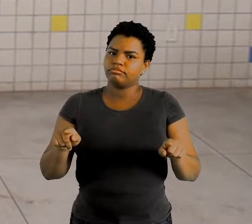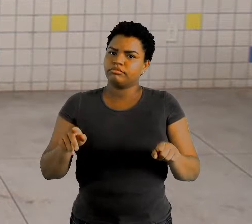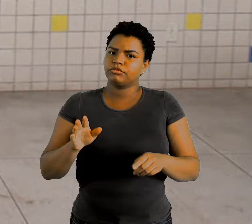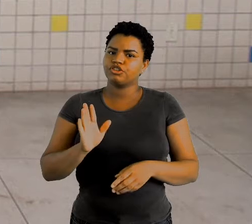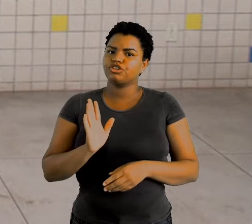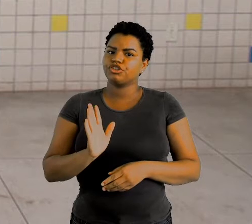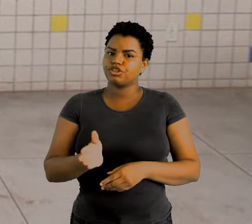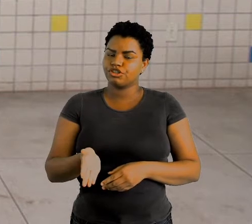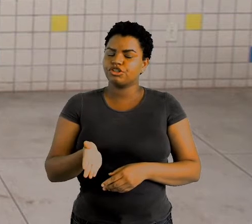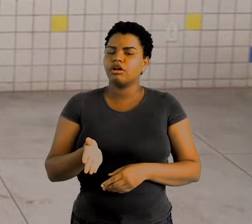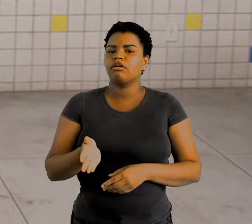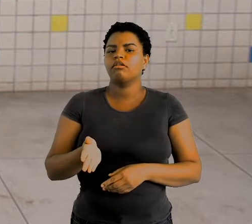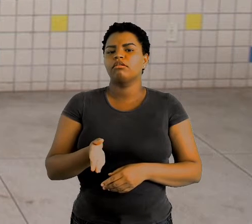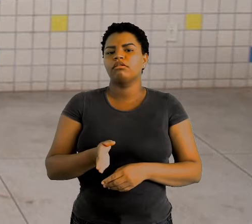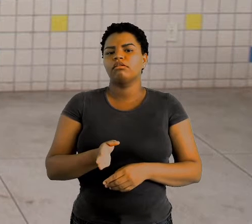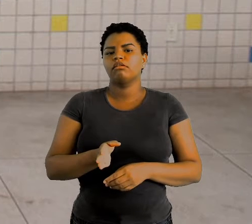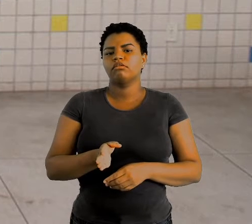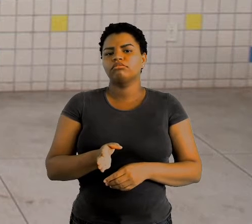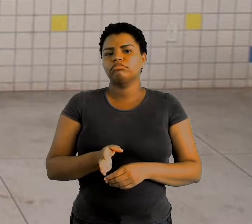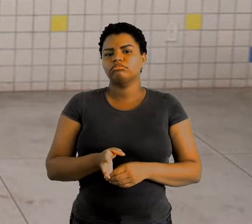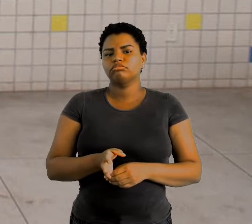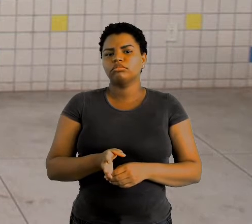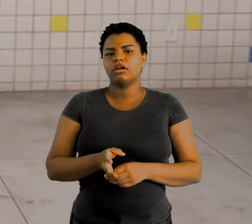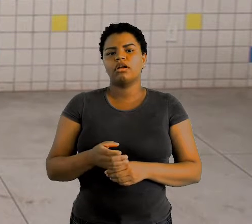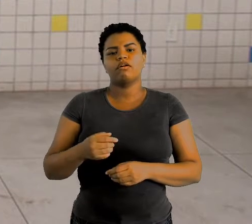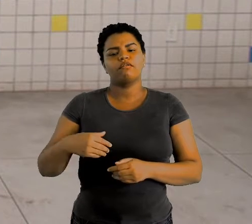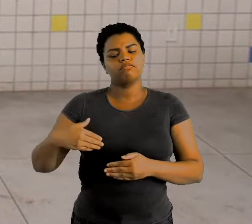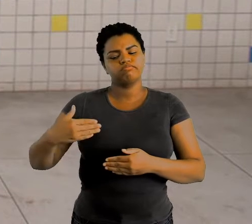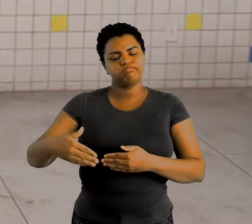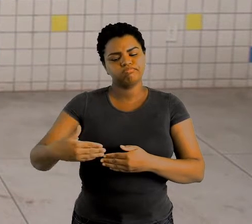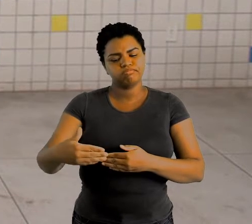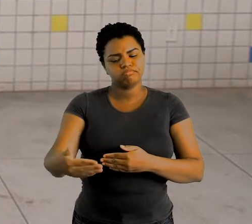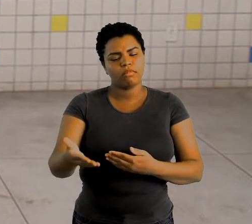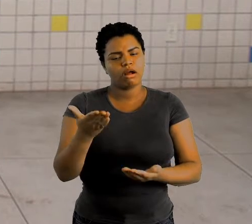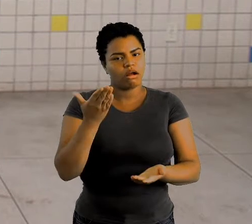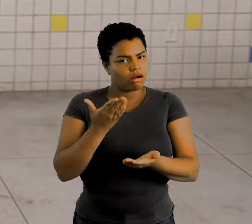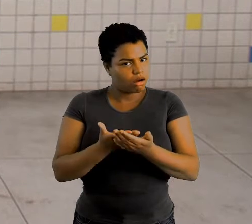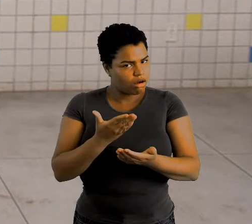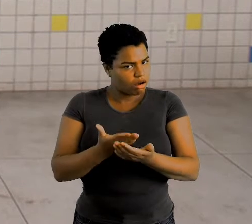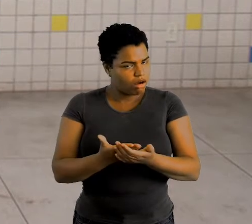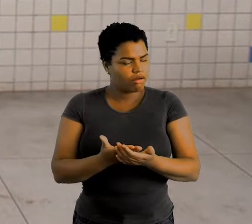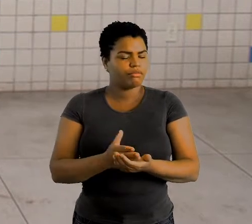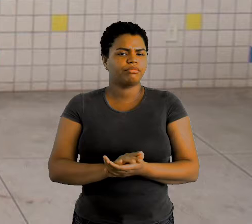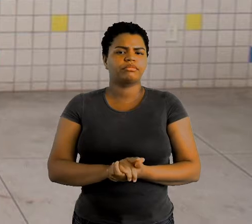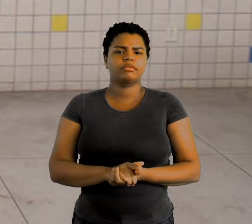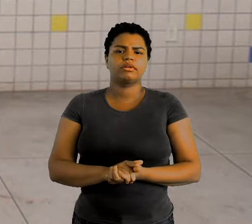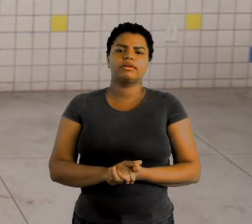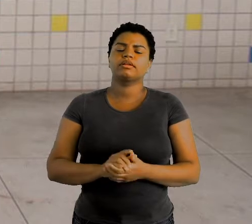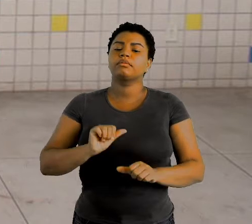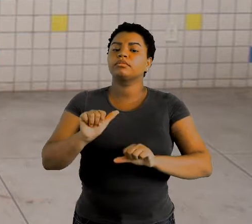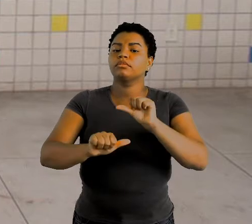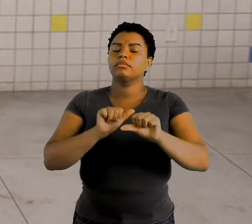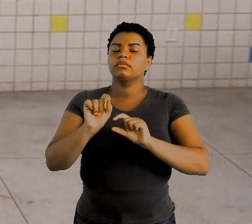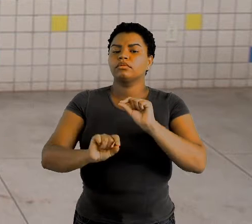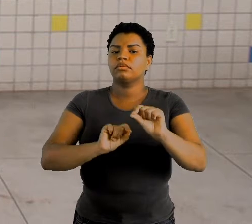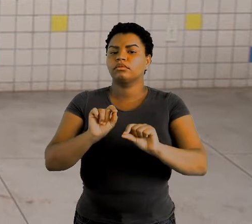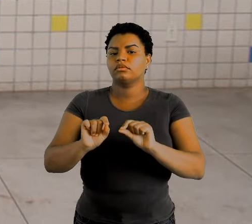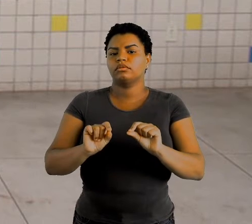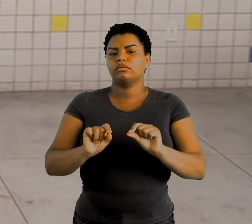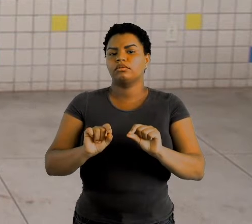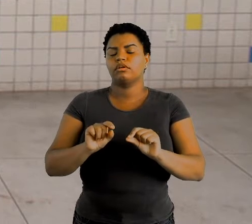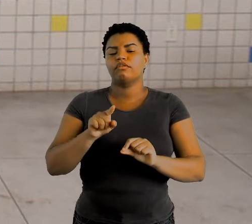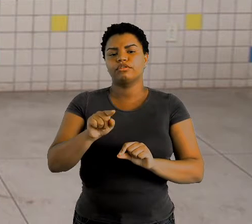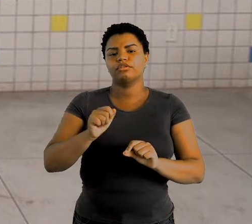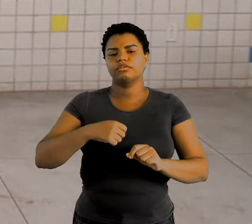voltados com aquela rotina de aulas. O que que está mudando? Está mudando que vocês não estão